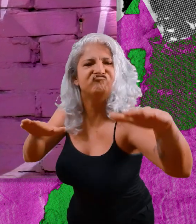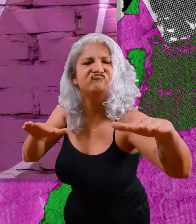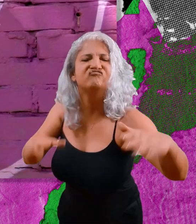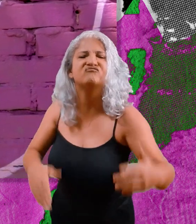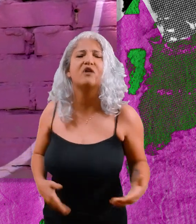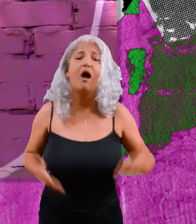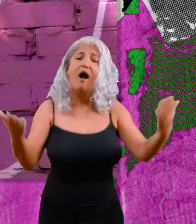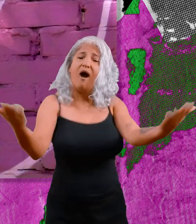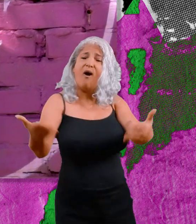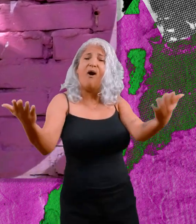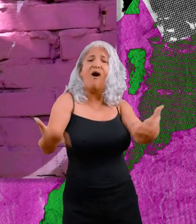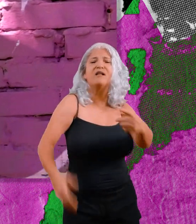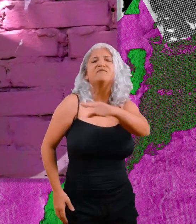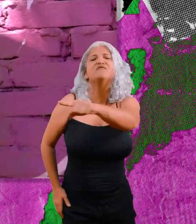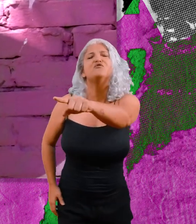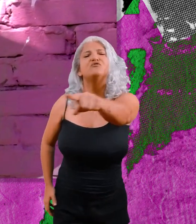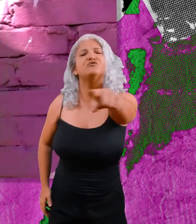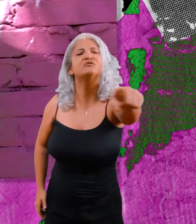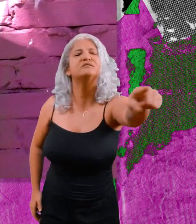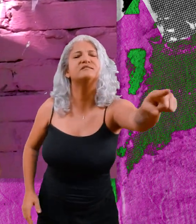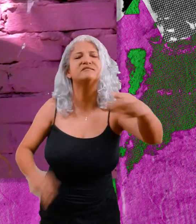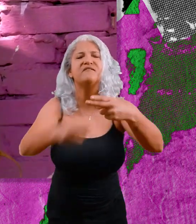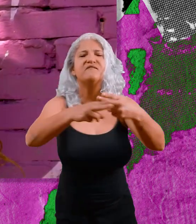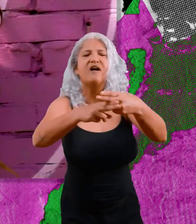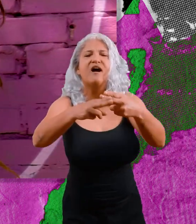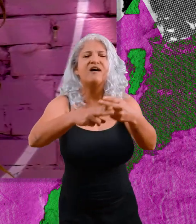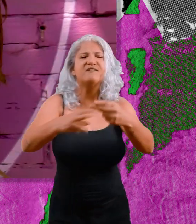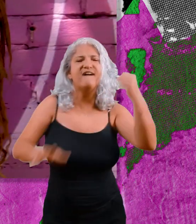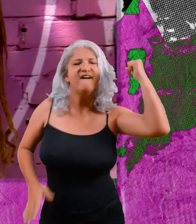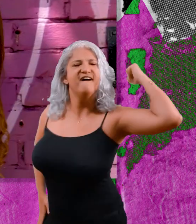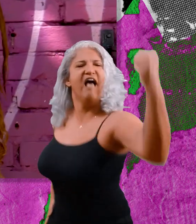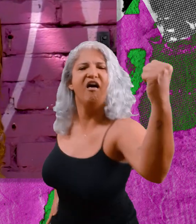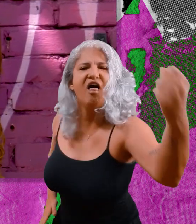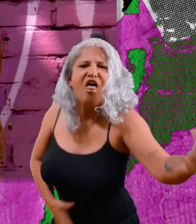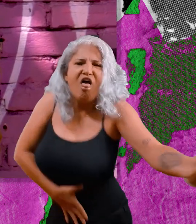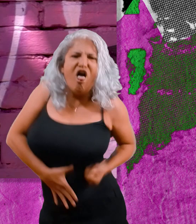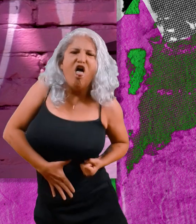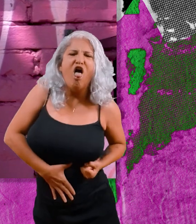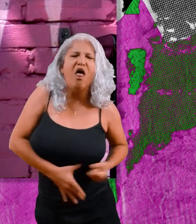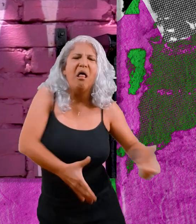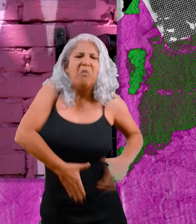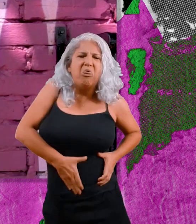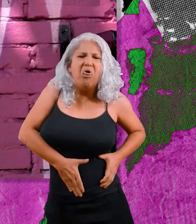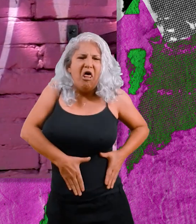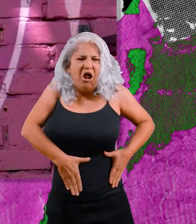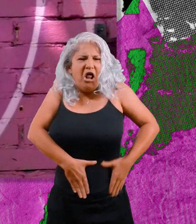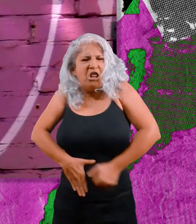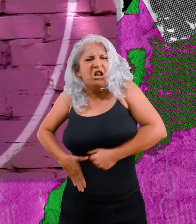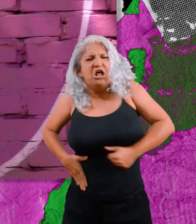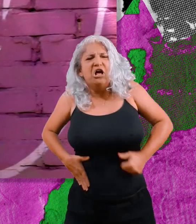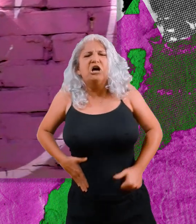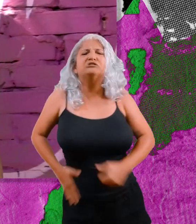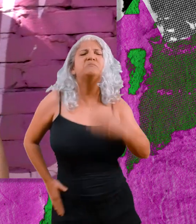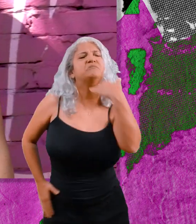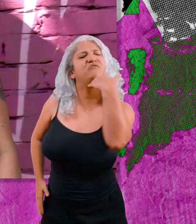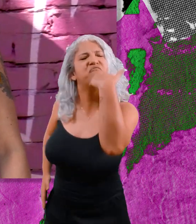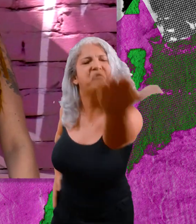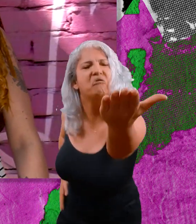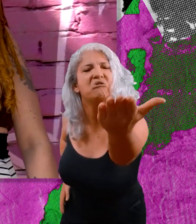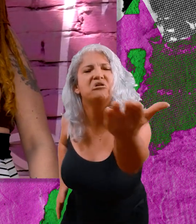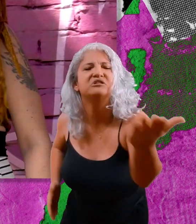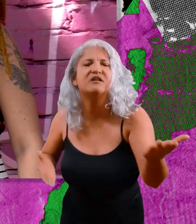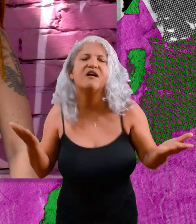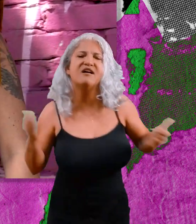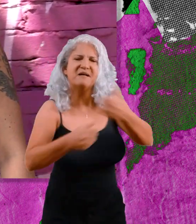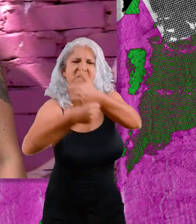vamos postar mais nada. Agora, literalmente, cês vão levar uma facada, e não tem bolsa externa de merda que segure essa rajada.